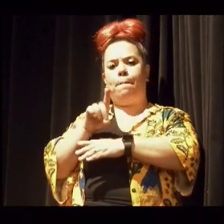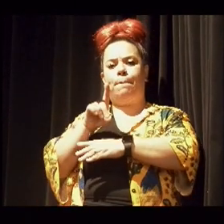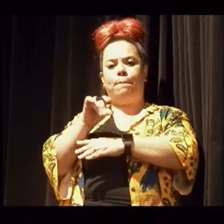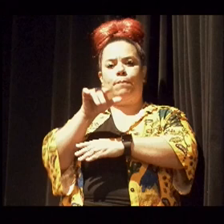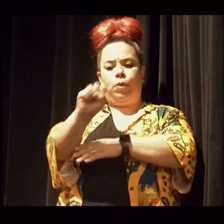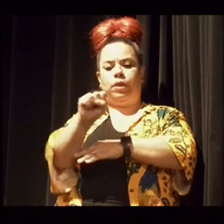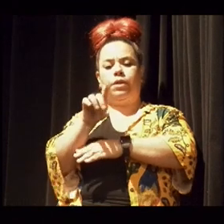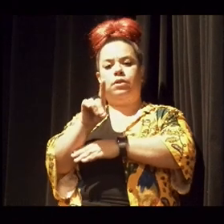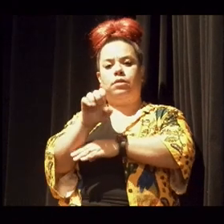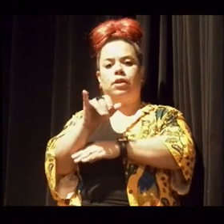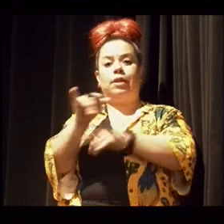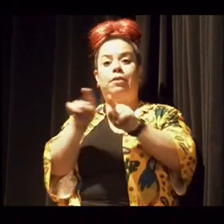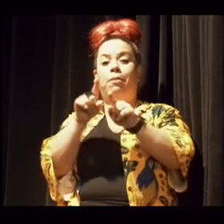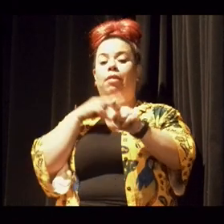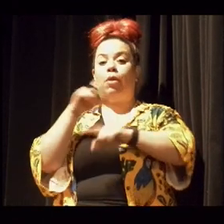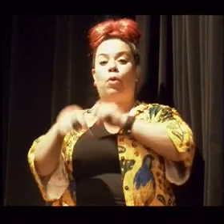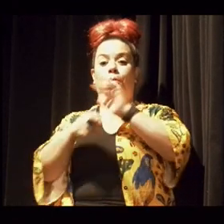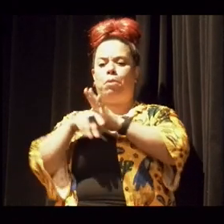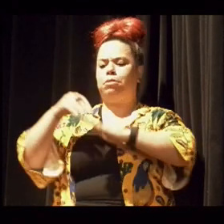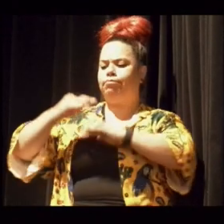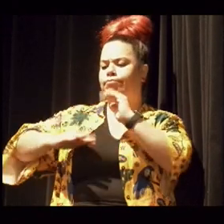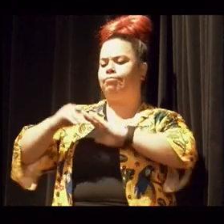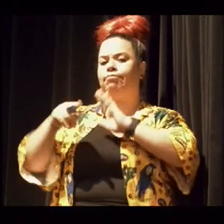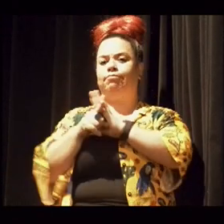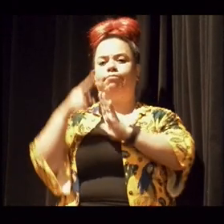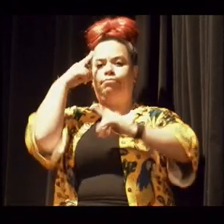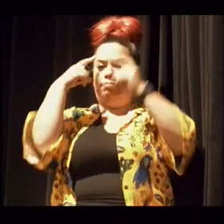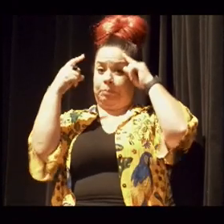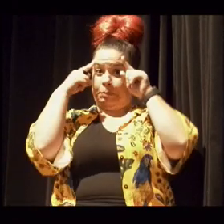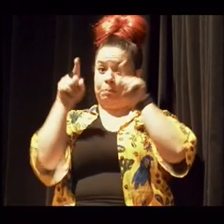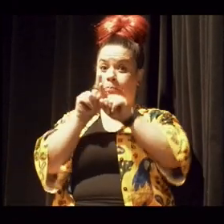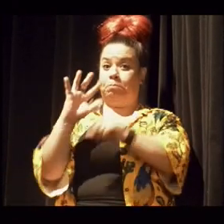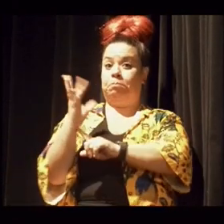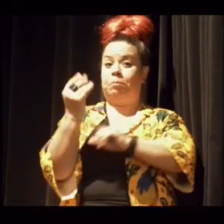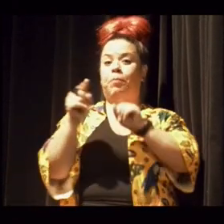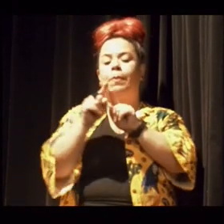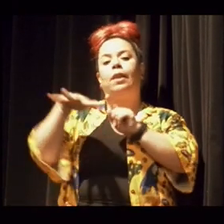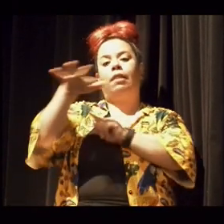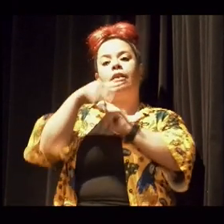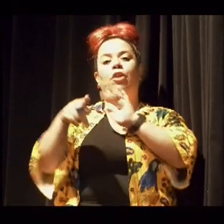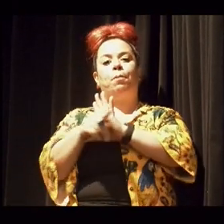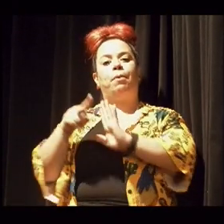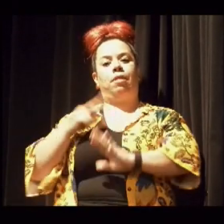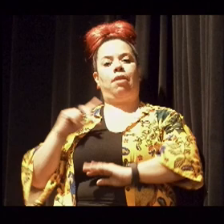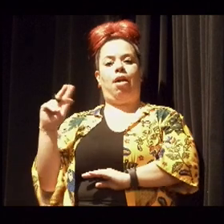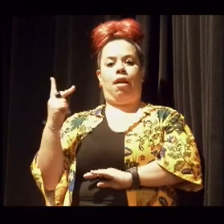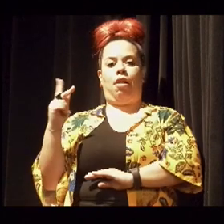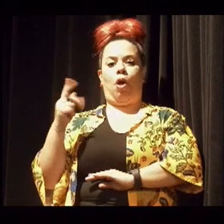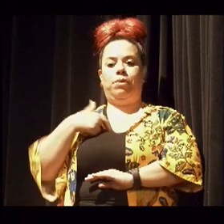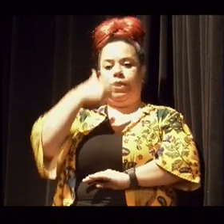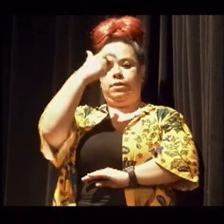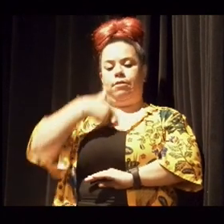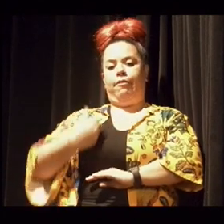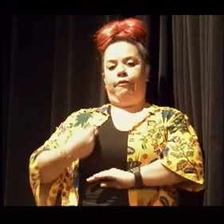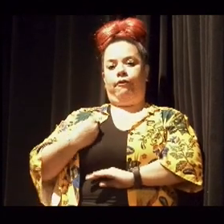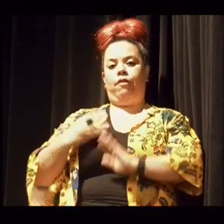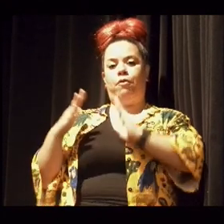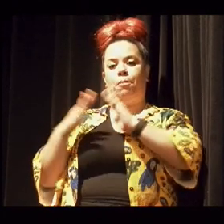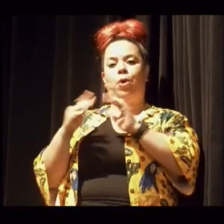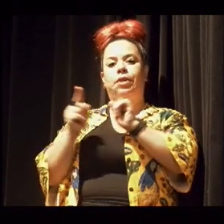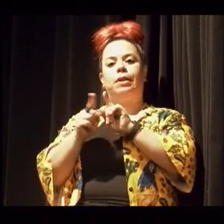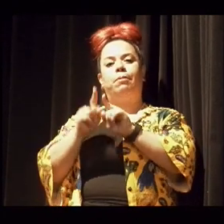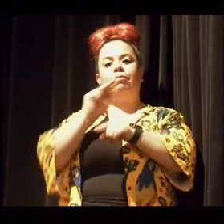artísticas socioambientais do território de Heliópolis, lugar onde vivo e atuo como